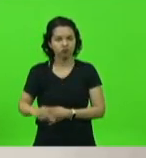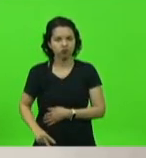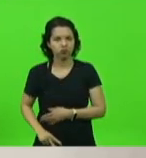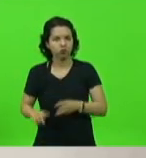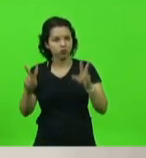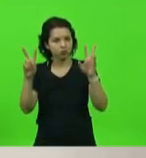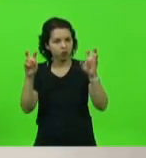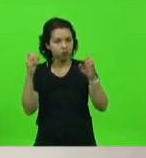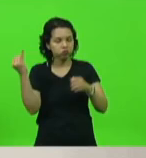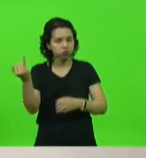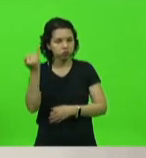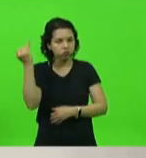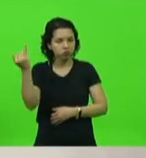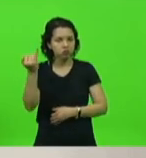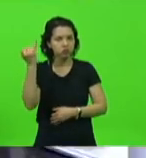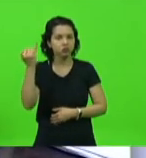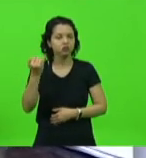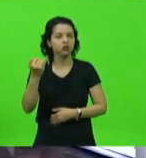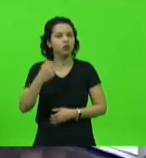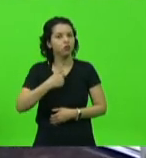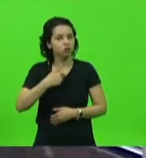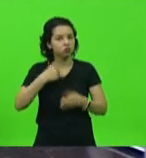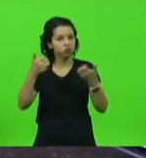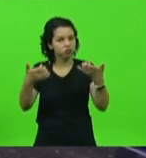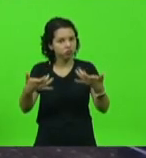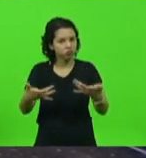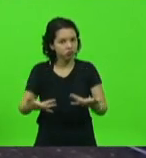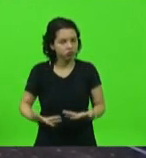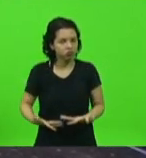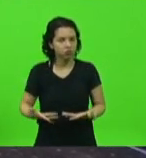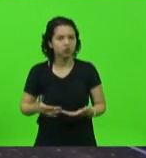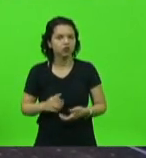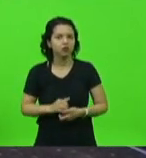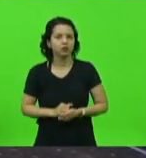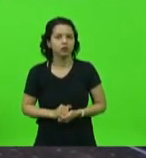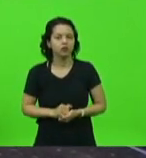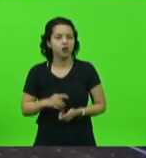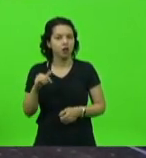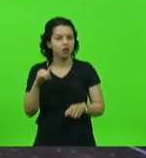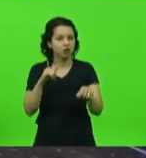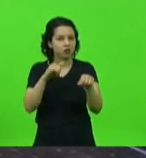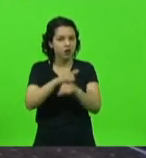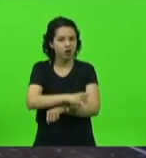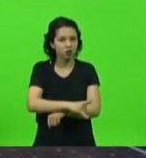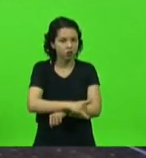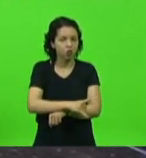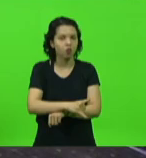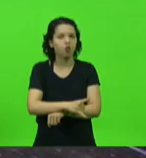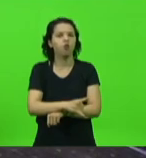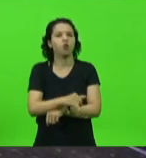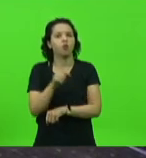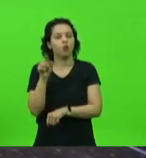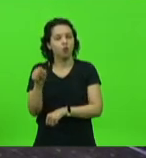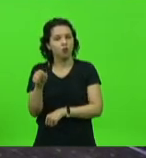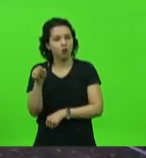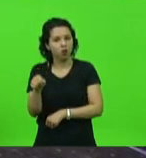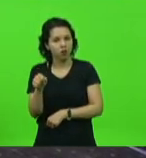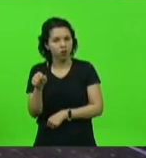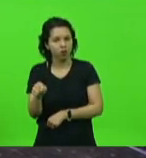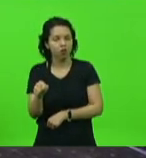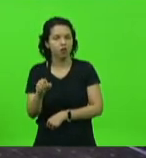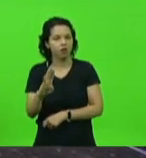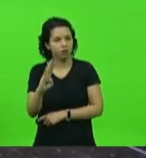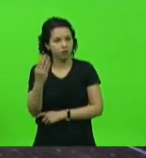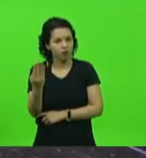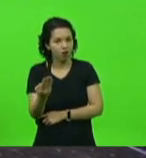depois desse show de horror do traidor dos praças, e fala de forma